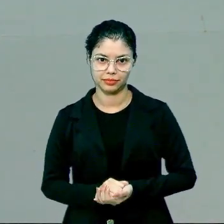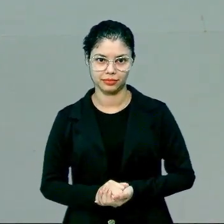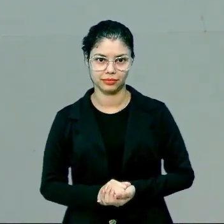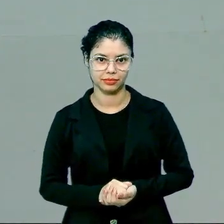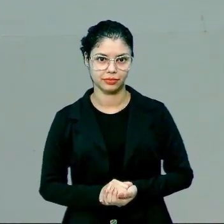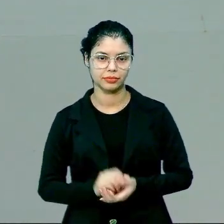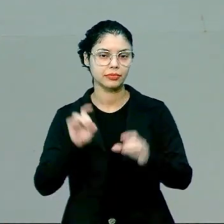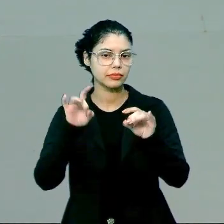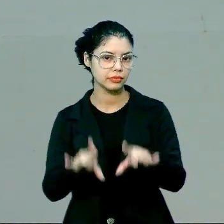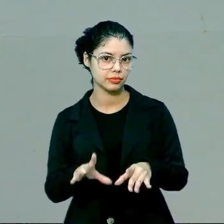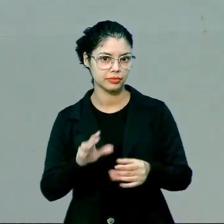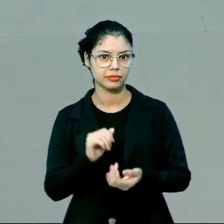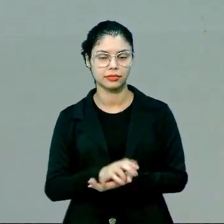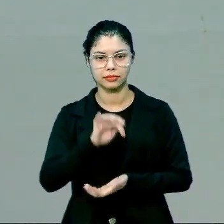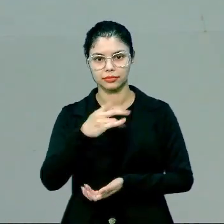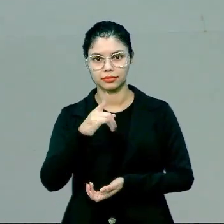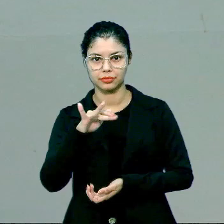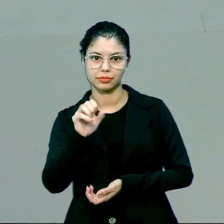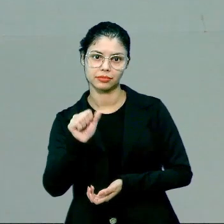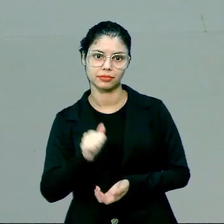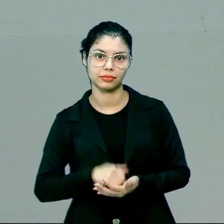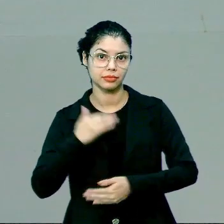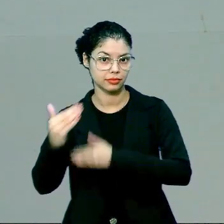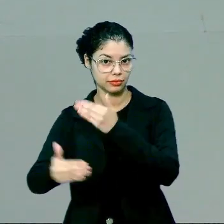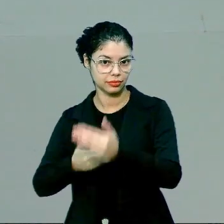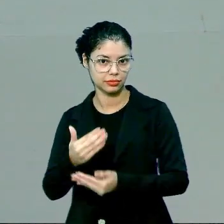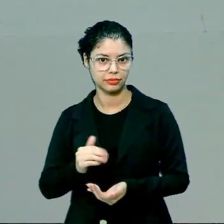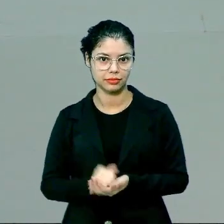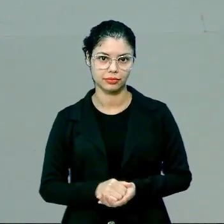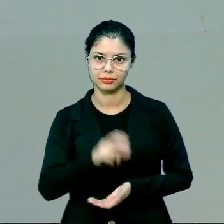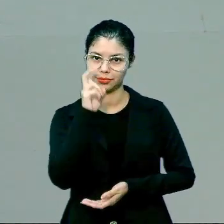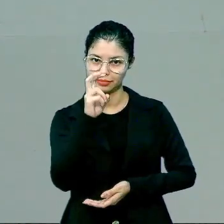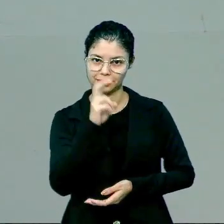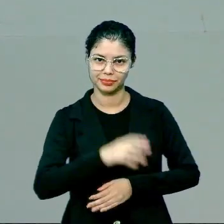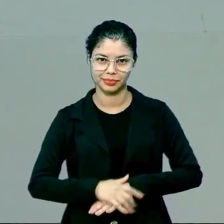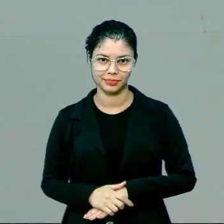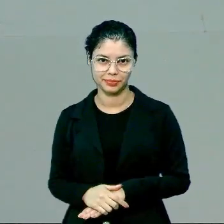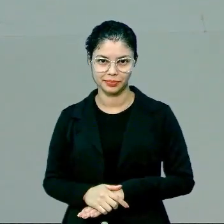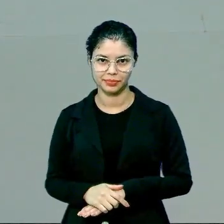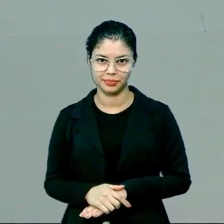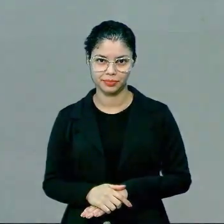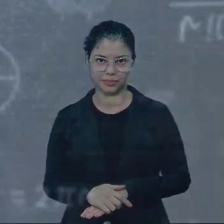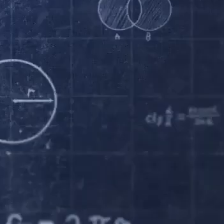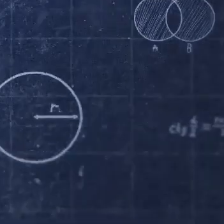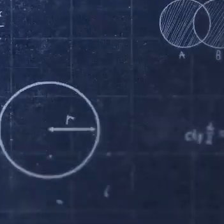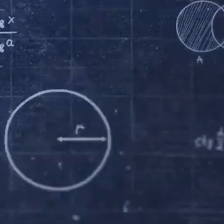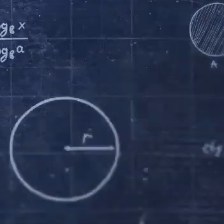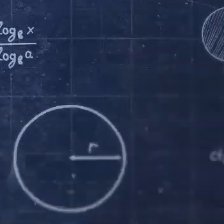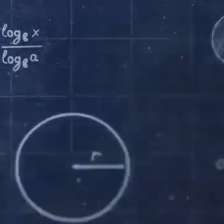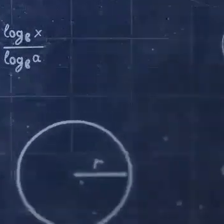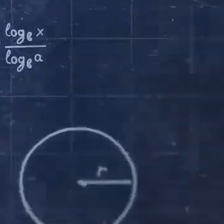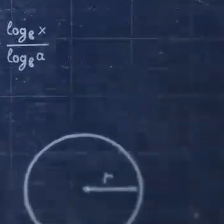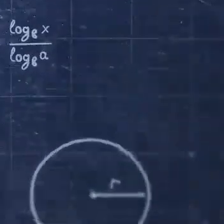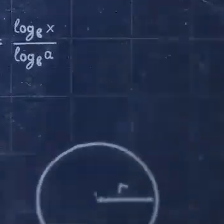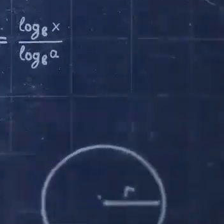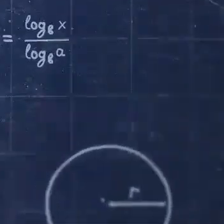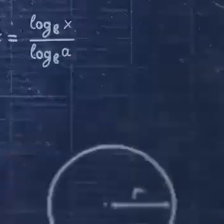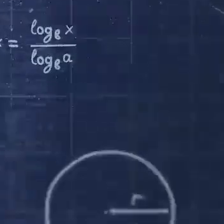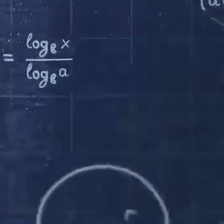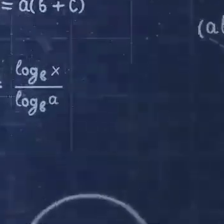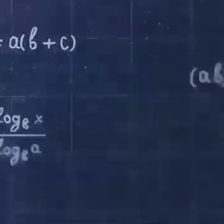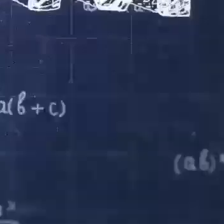no nosso último episódio do Desenvolvimento, parte 5. E aí